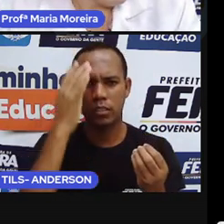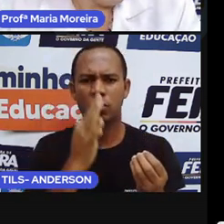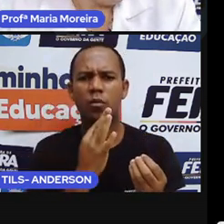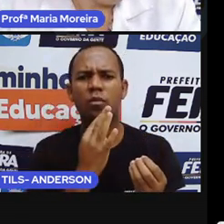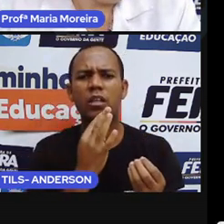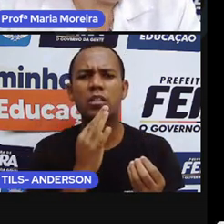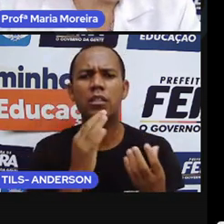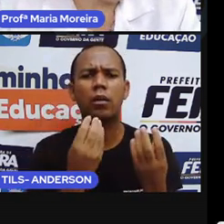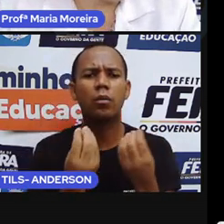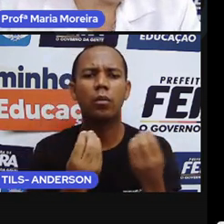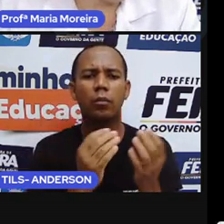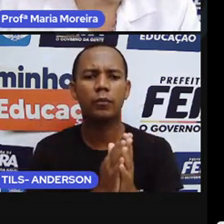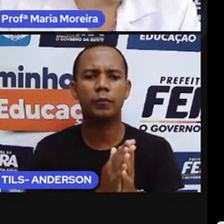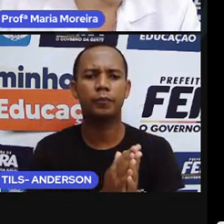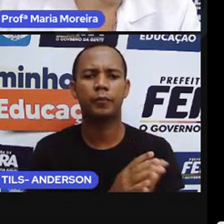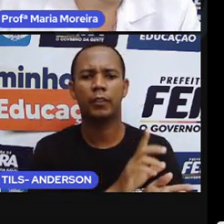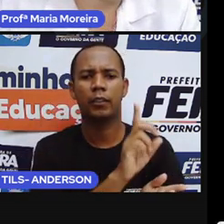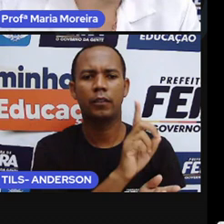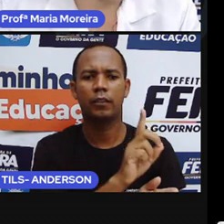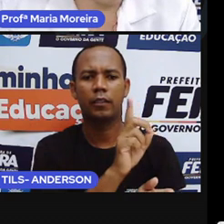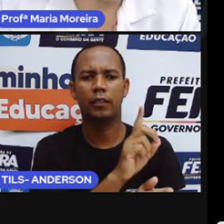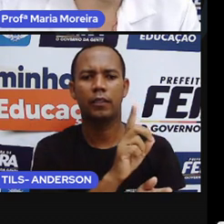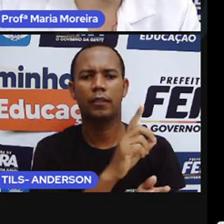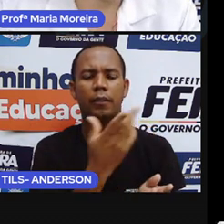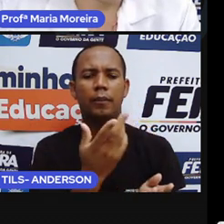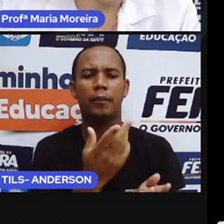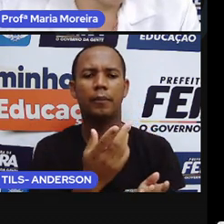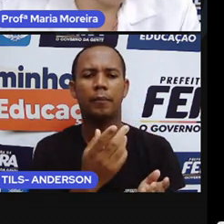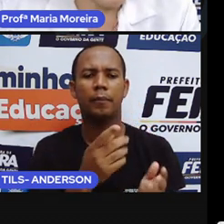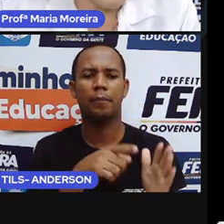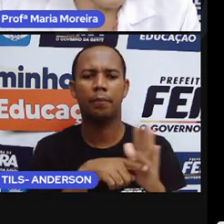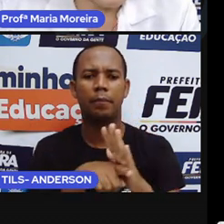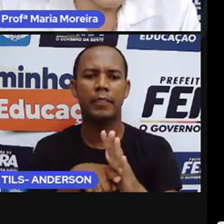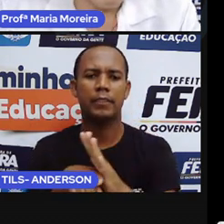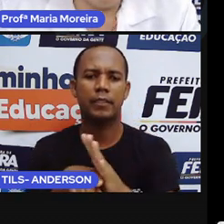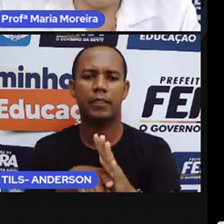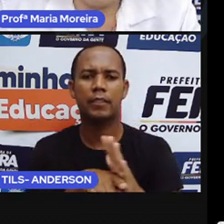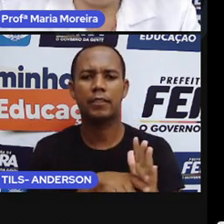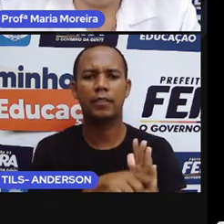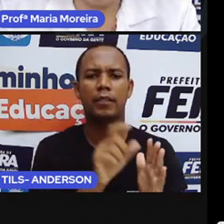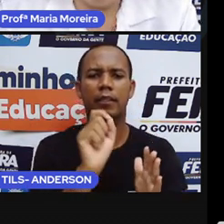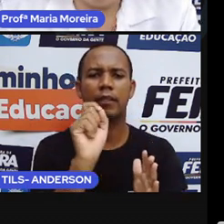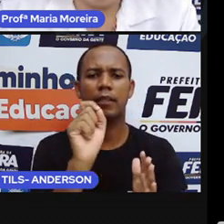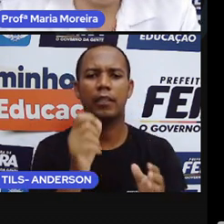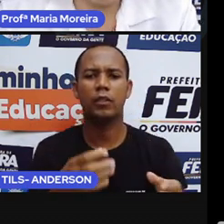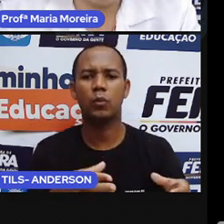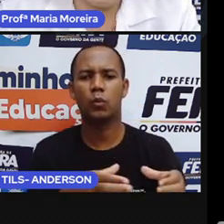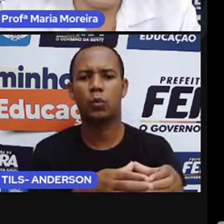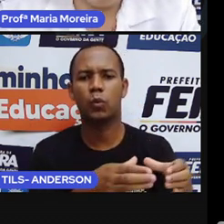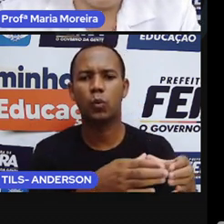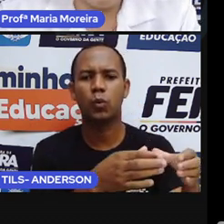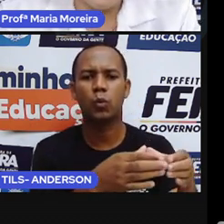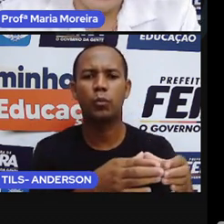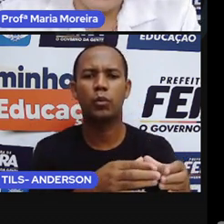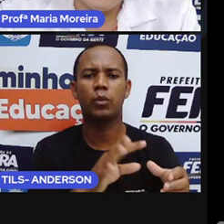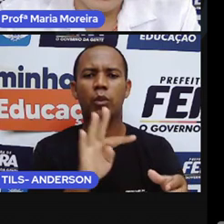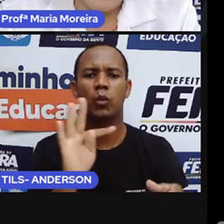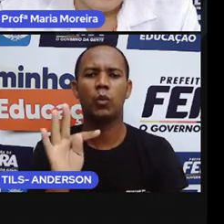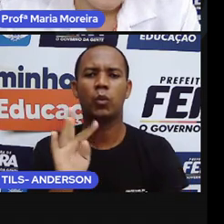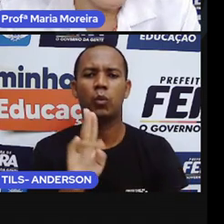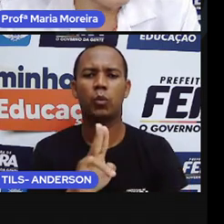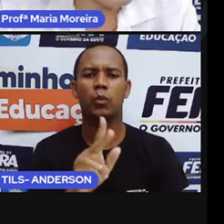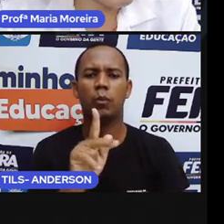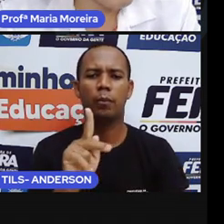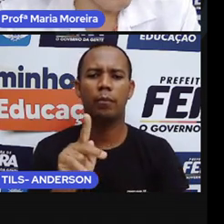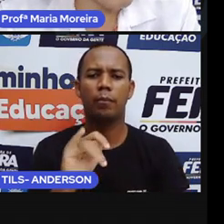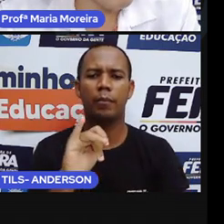Letra B. Pesquise quem são os povos Tupinambás. Olha que a prova deu um monte de dica aqui pra vocês, né?